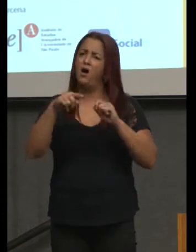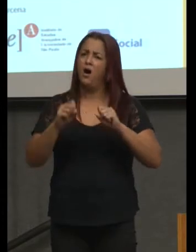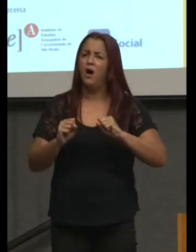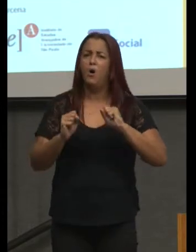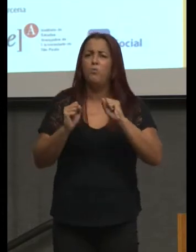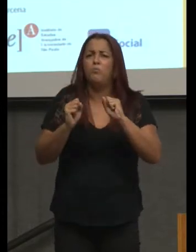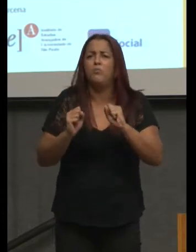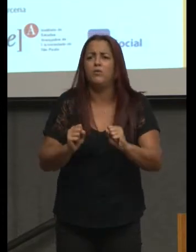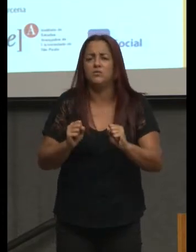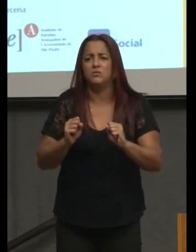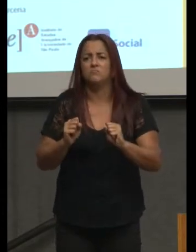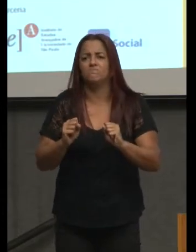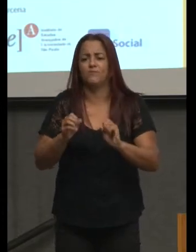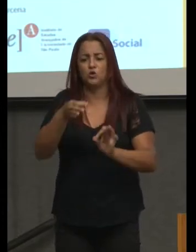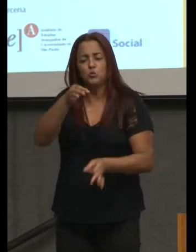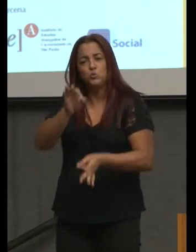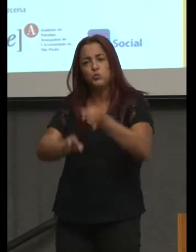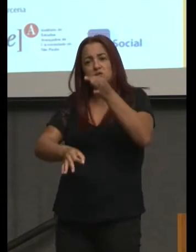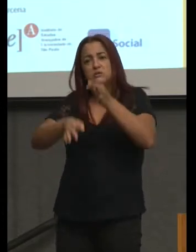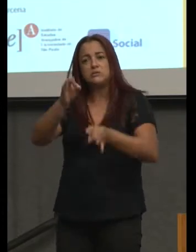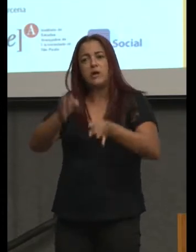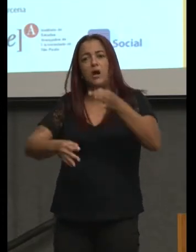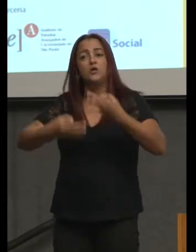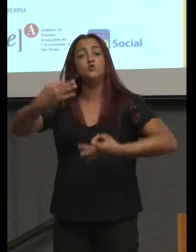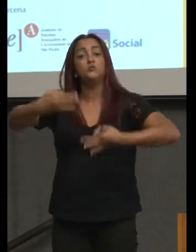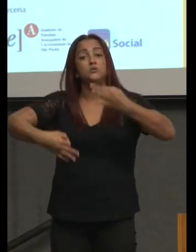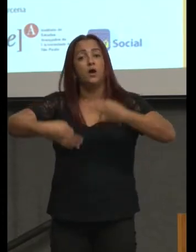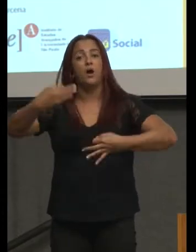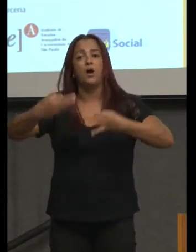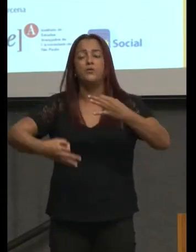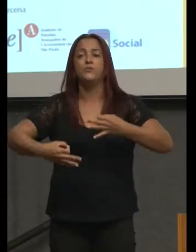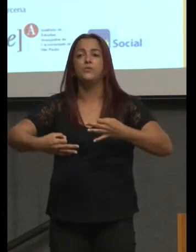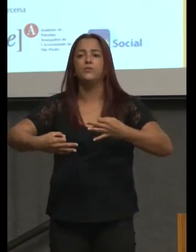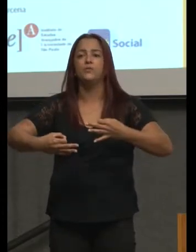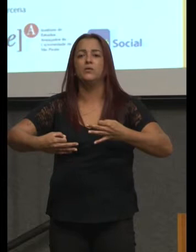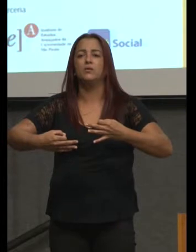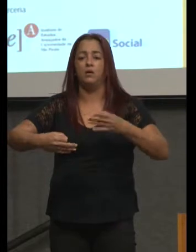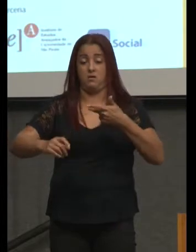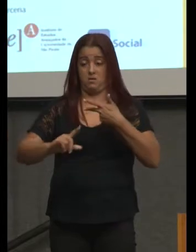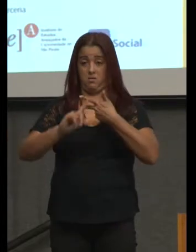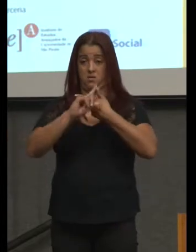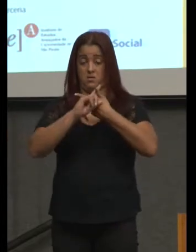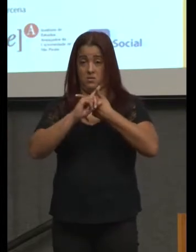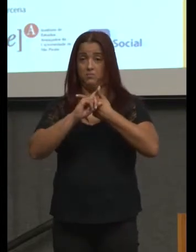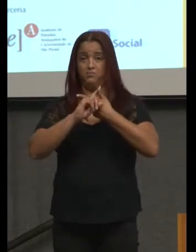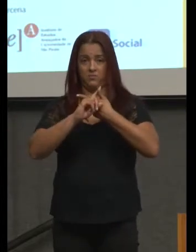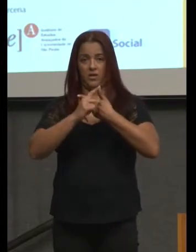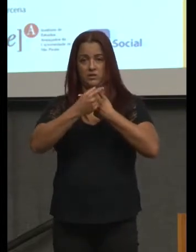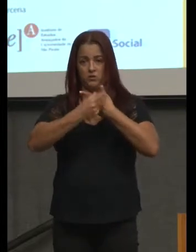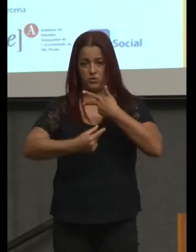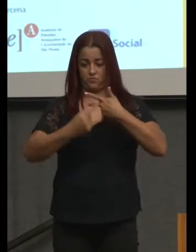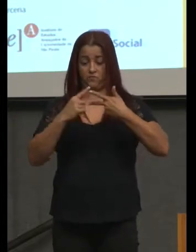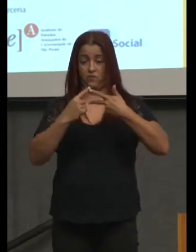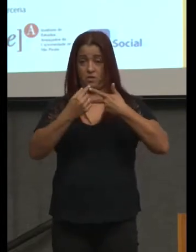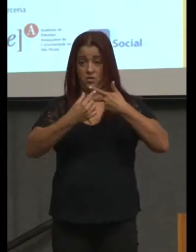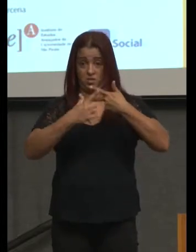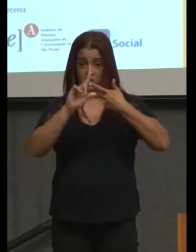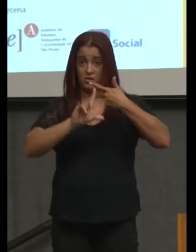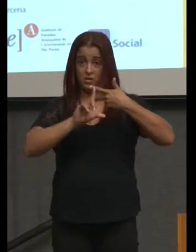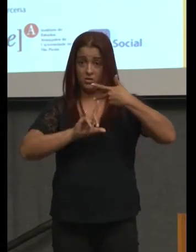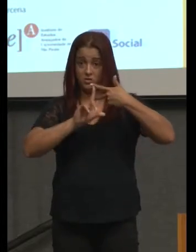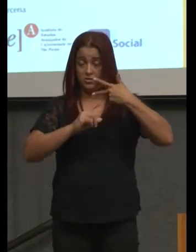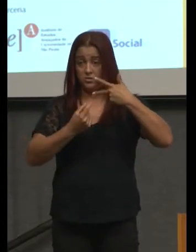ele faz ali o judiciário, o legislativo e o executivo. Esse é o poder real do